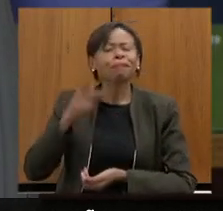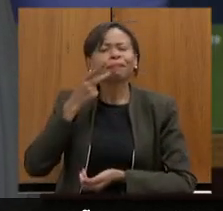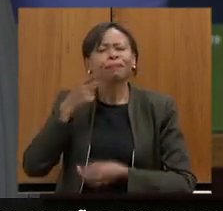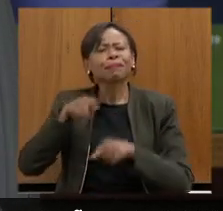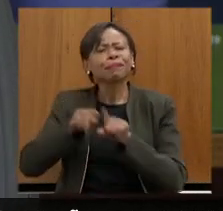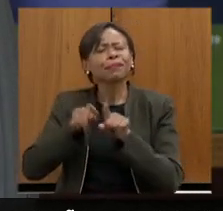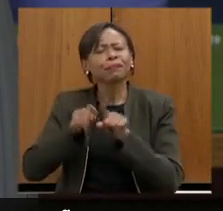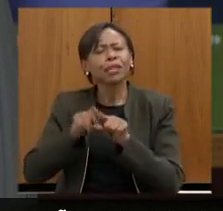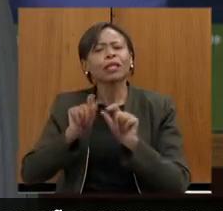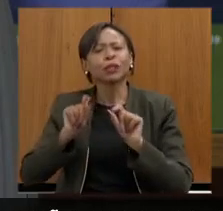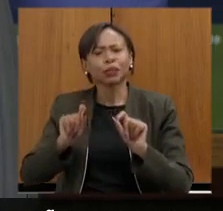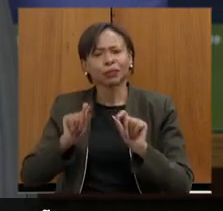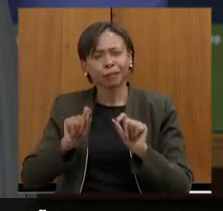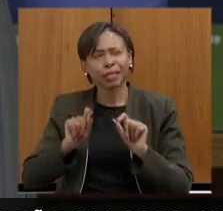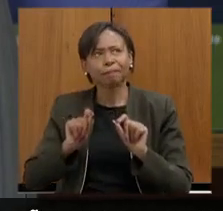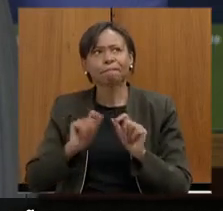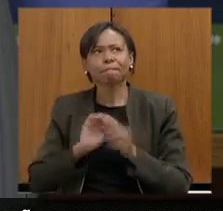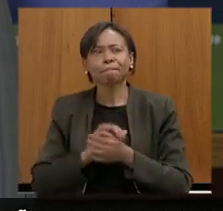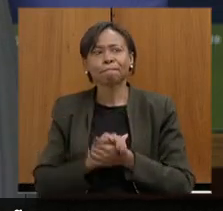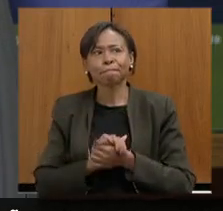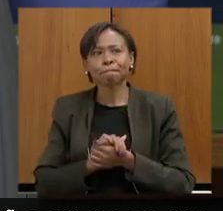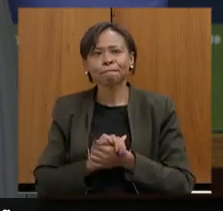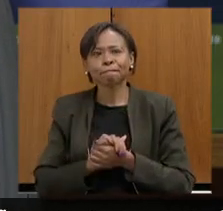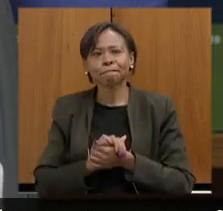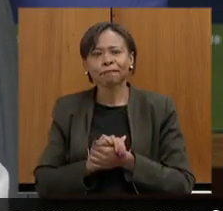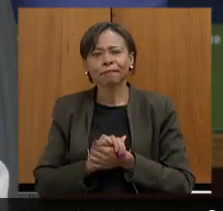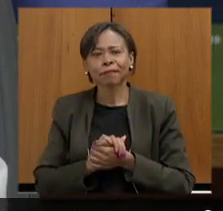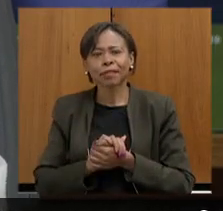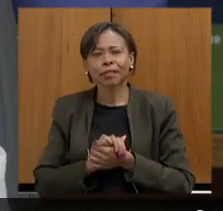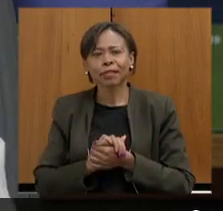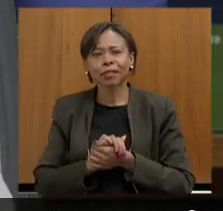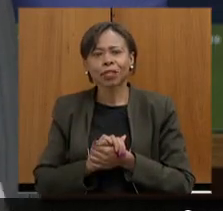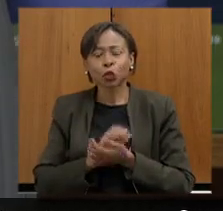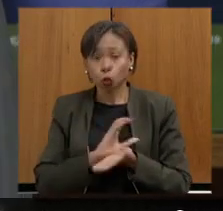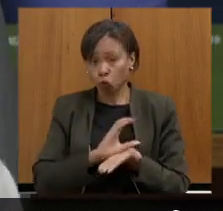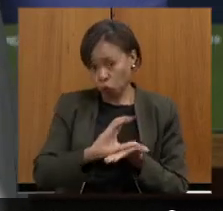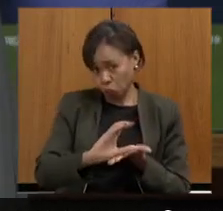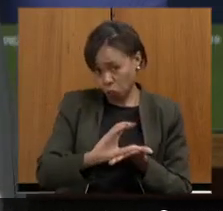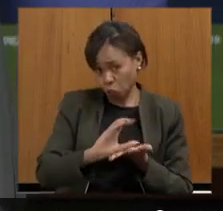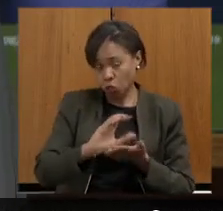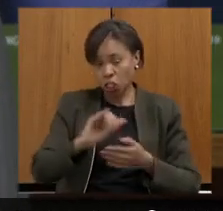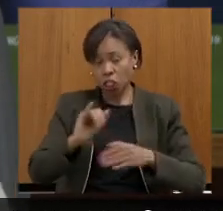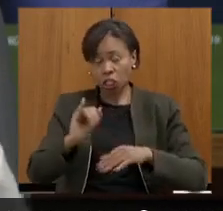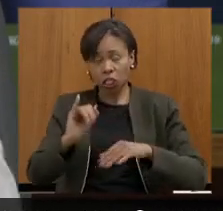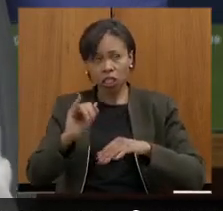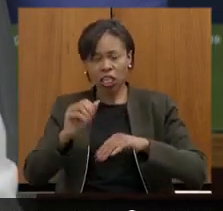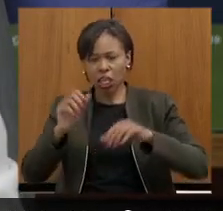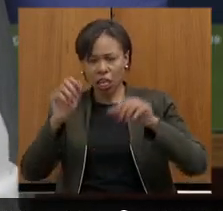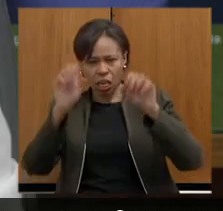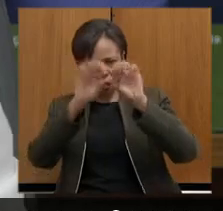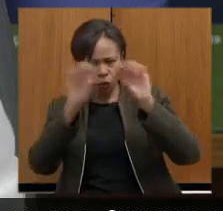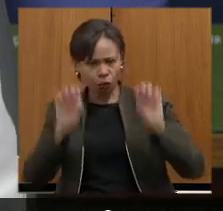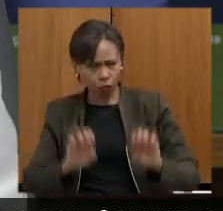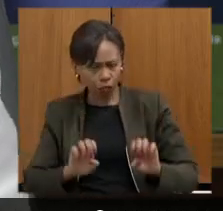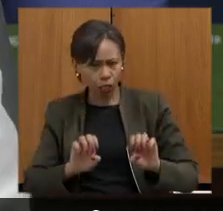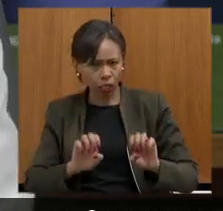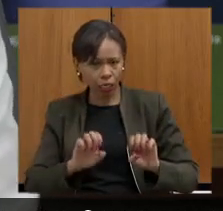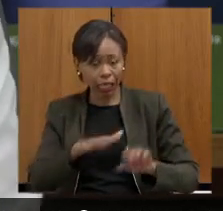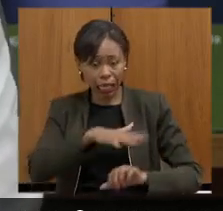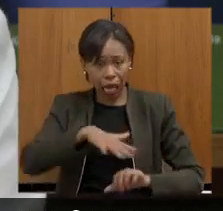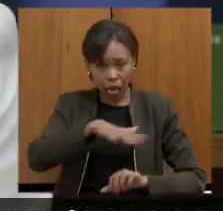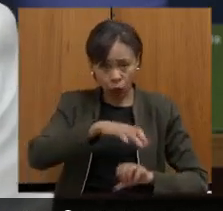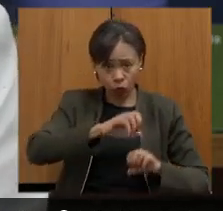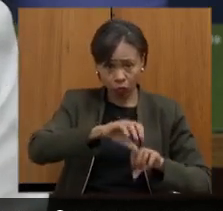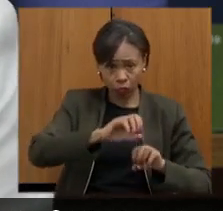também me permite falar o seguinte esse investimento que houve infraestrutura para além do investimento da nossa rede também está